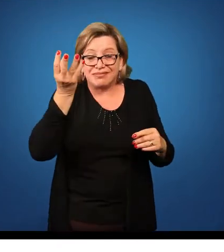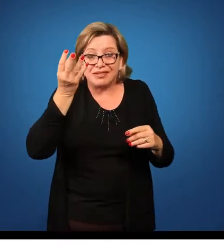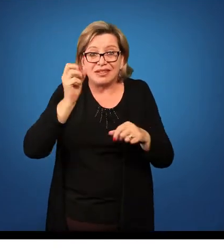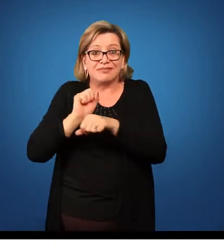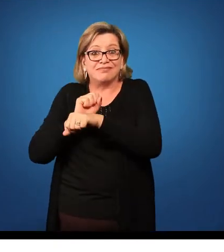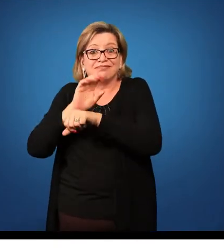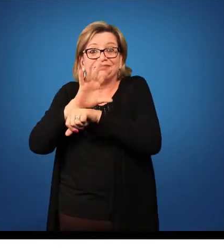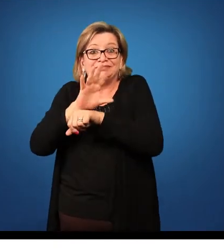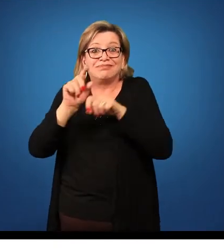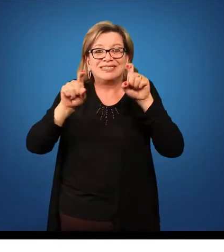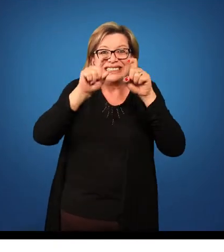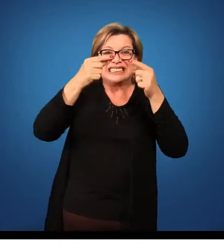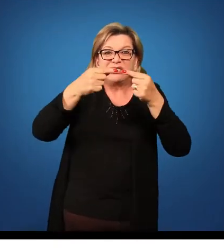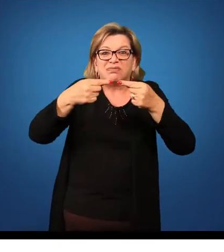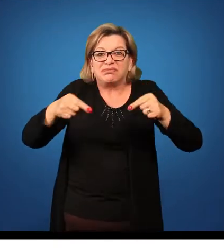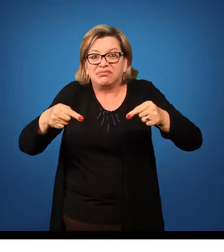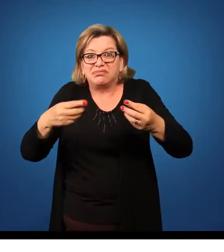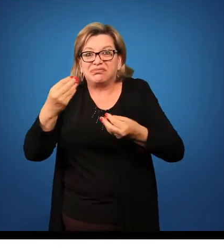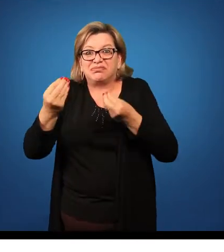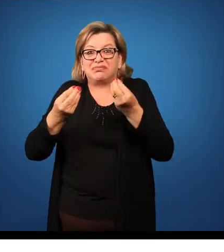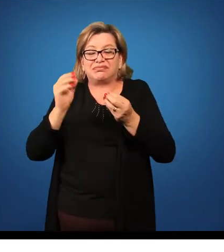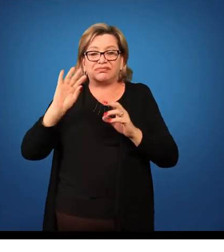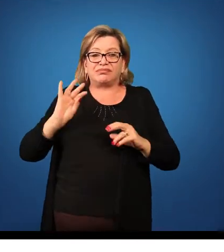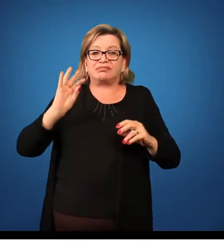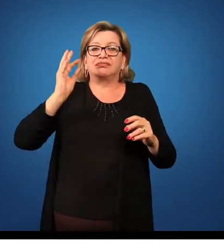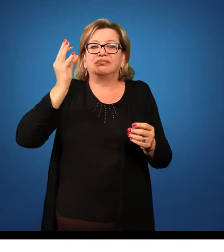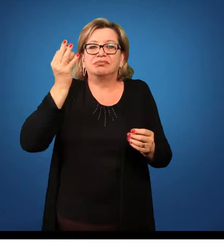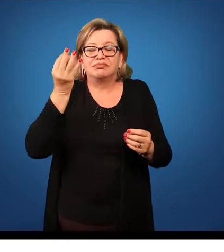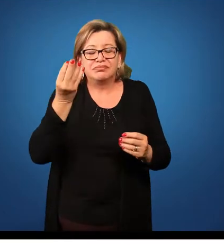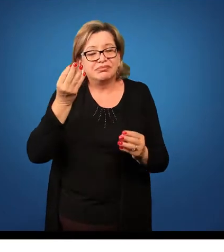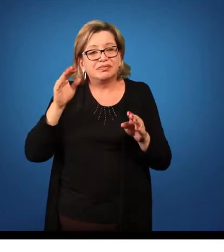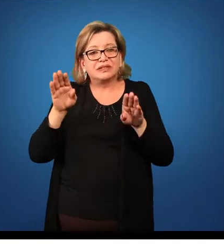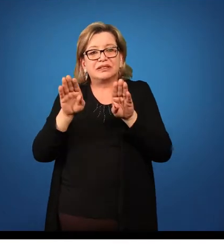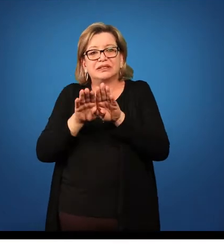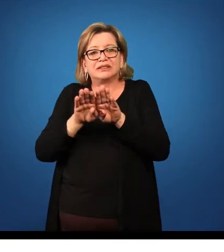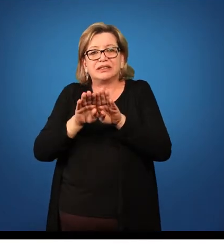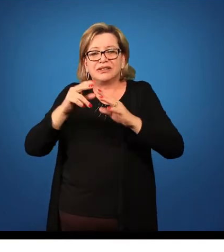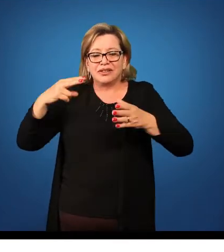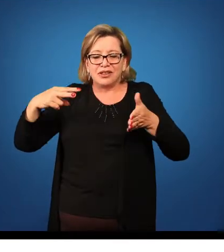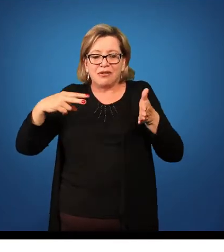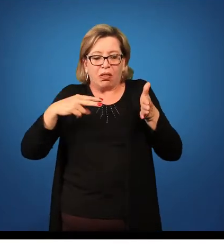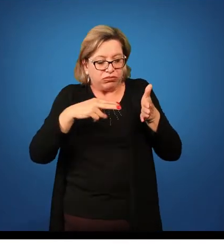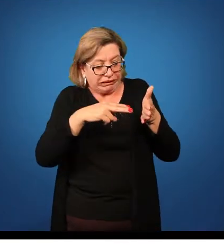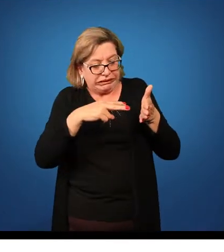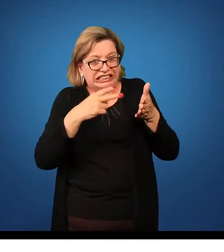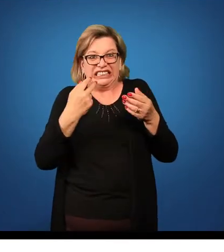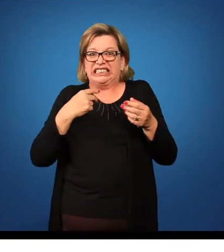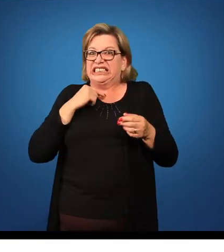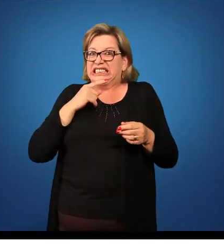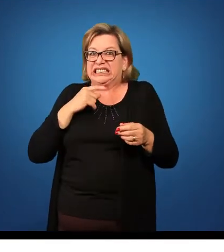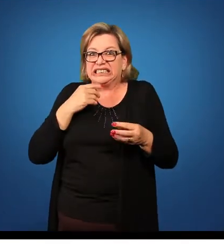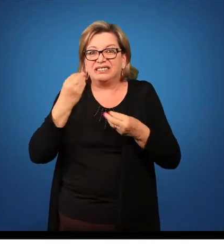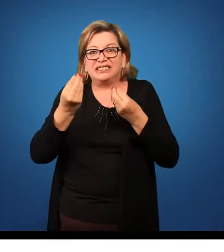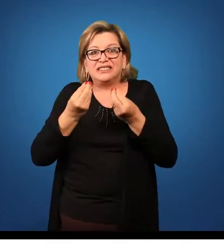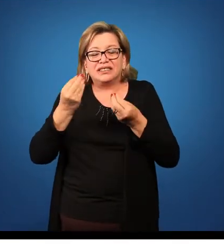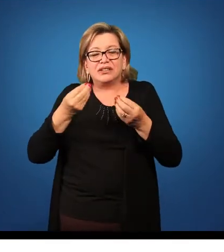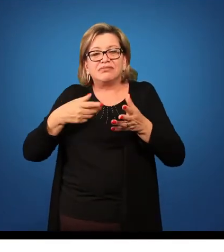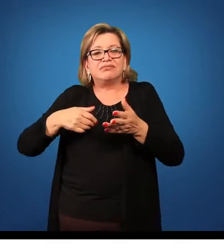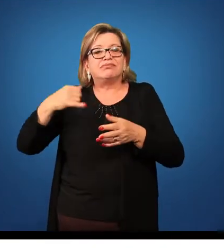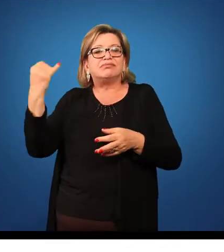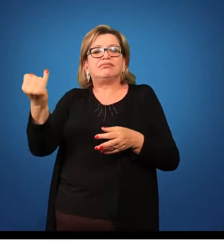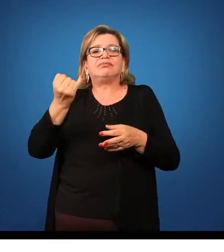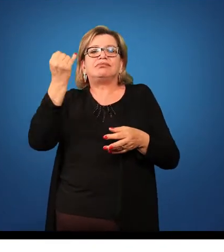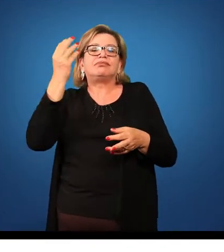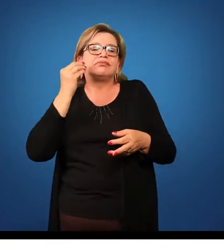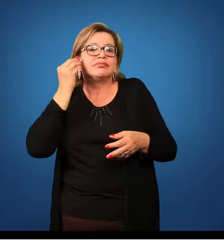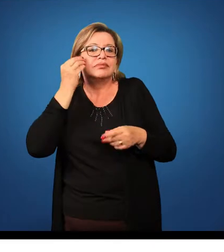eventualmente a incompatibilidade do plugue da tomada. Então é muito importante testar o material que